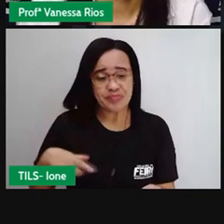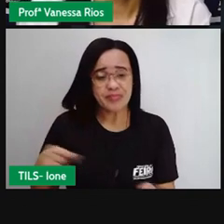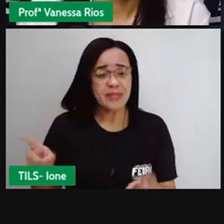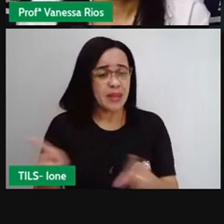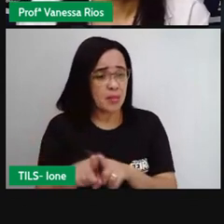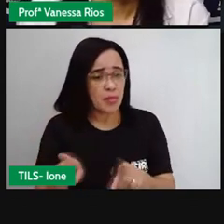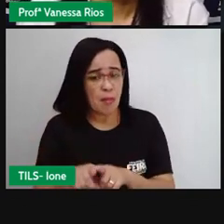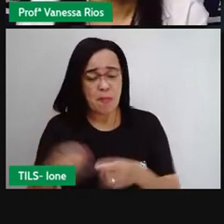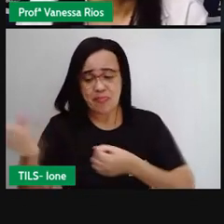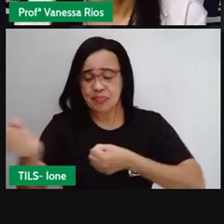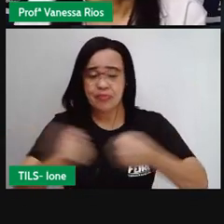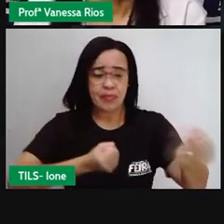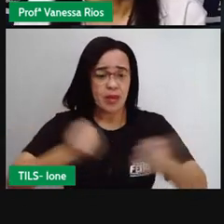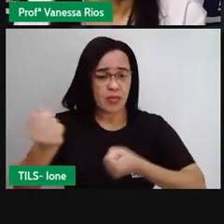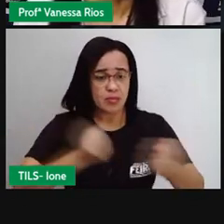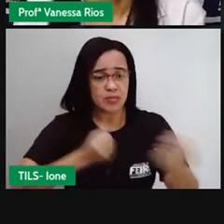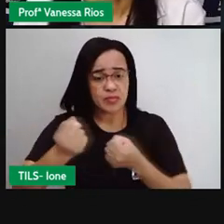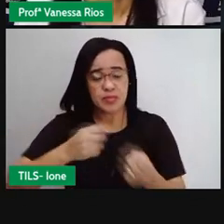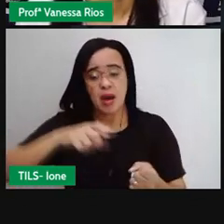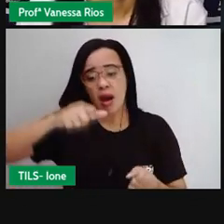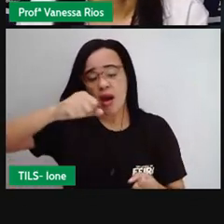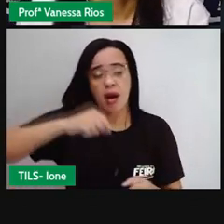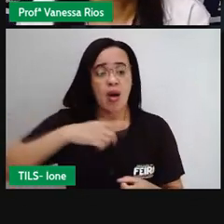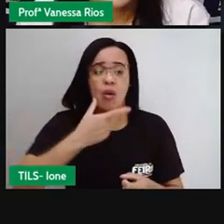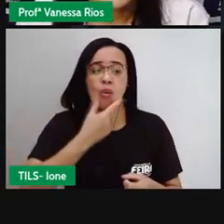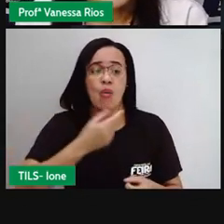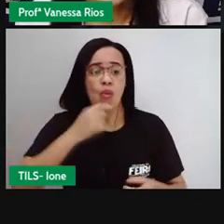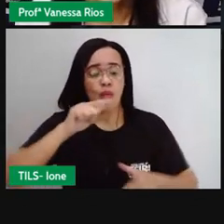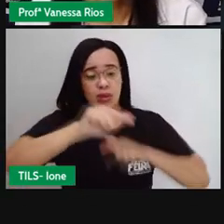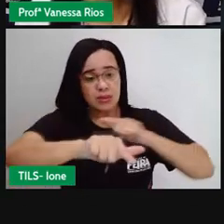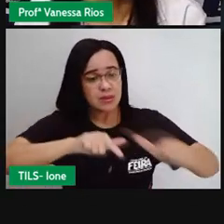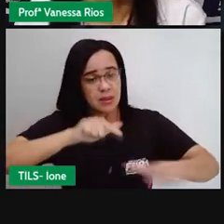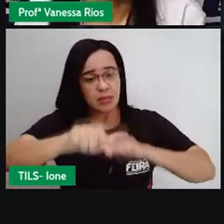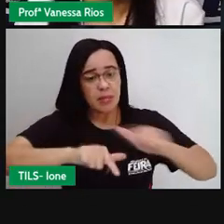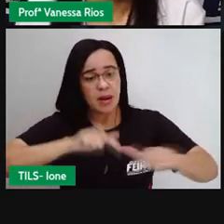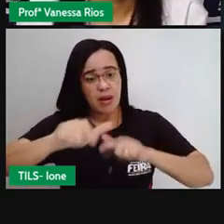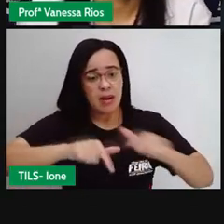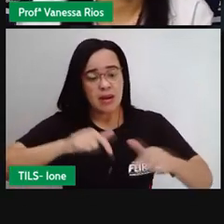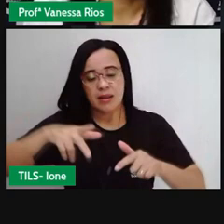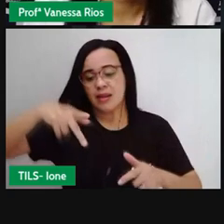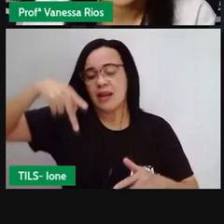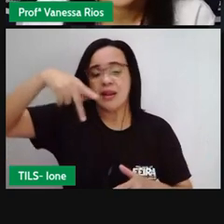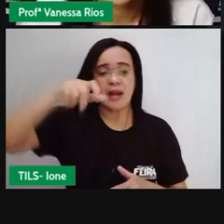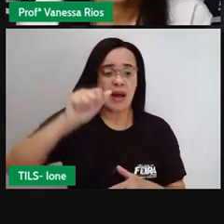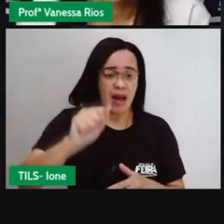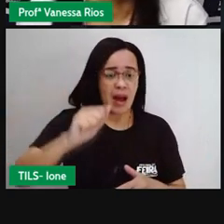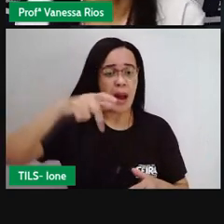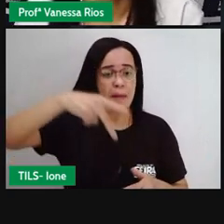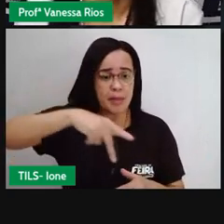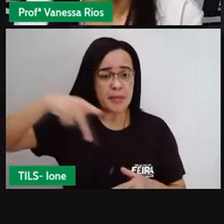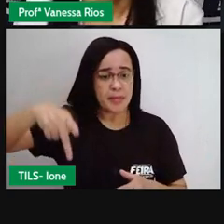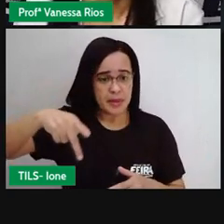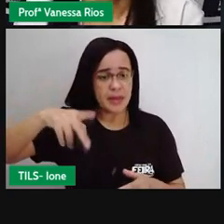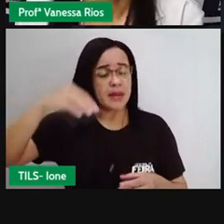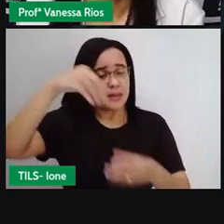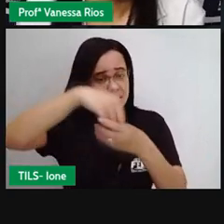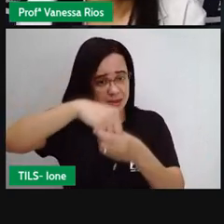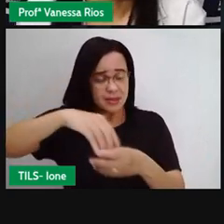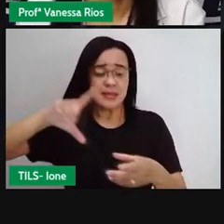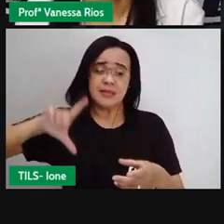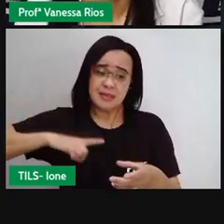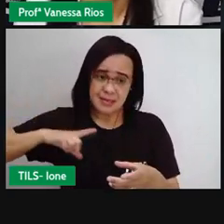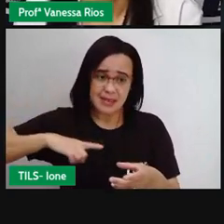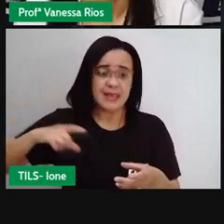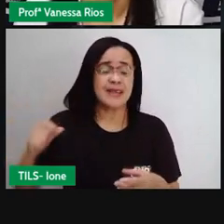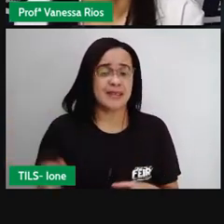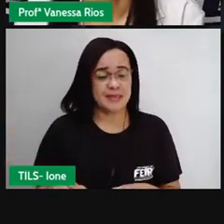pelos próprios motoristas que circulam aí por nossa cidade, até por pedestres também, não é? Eu mesmo já